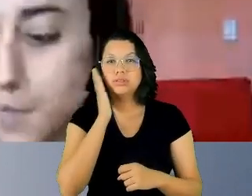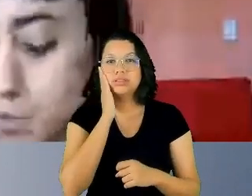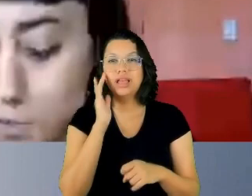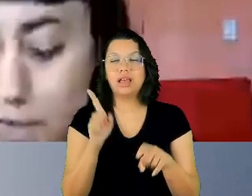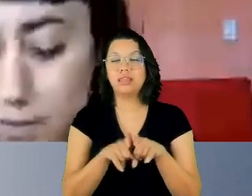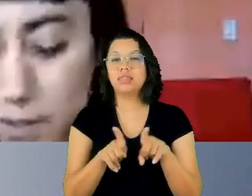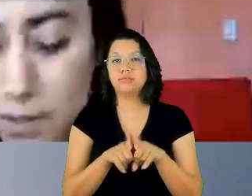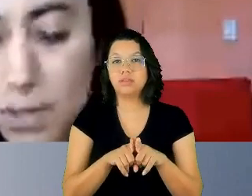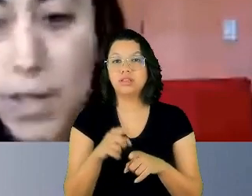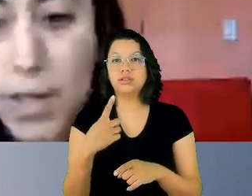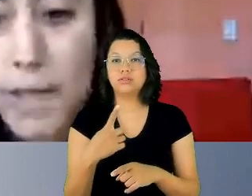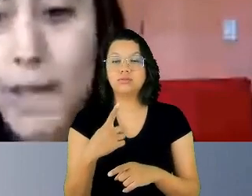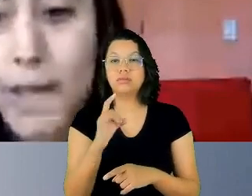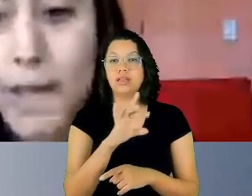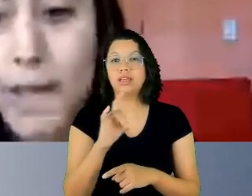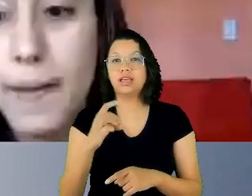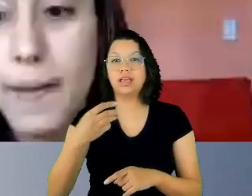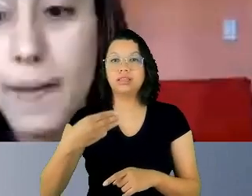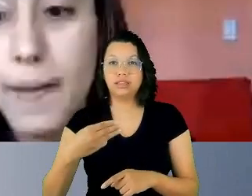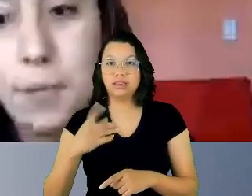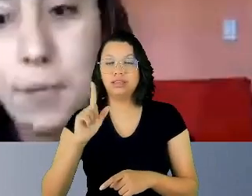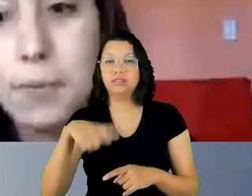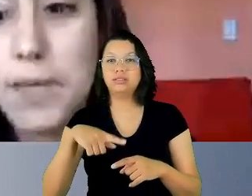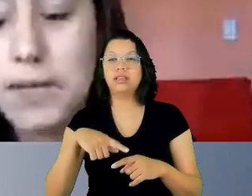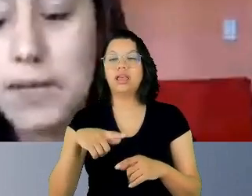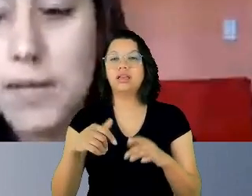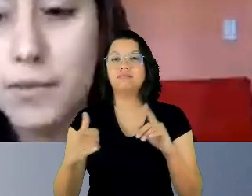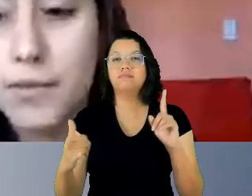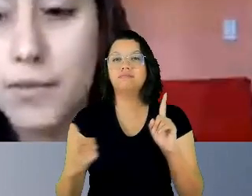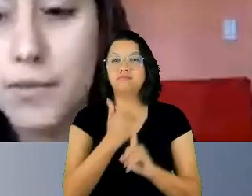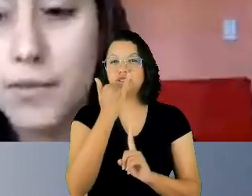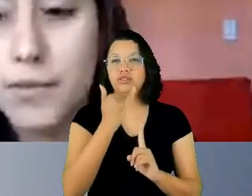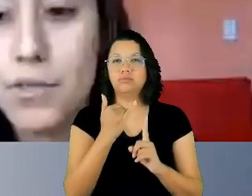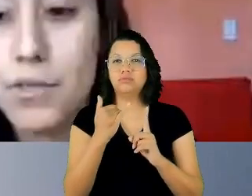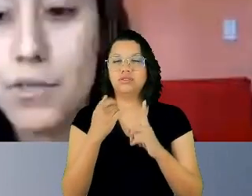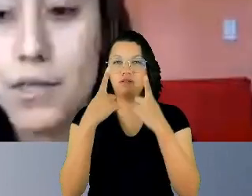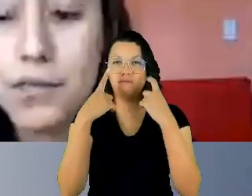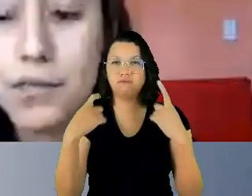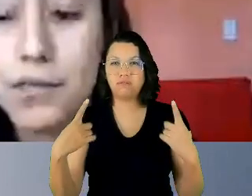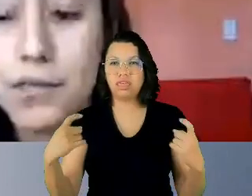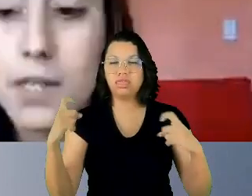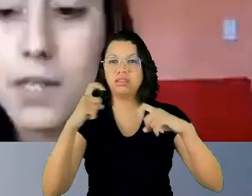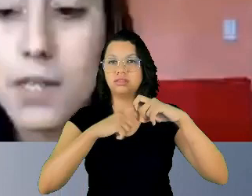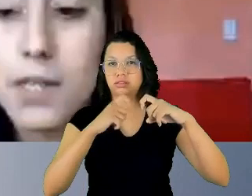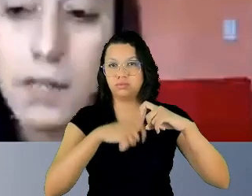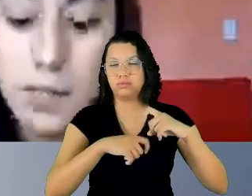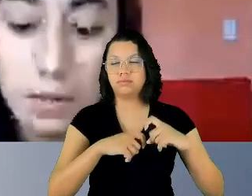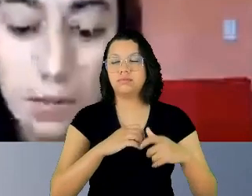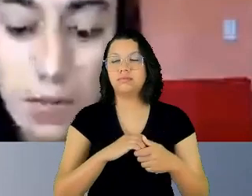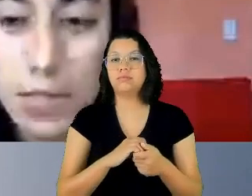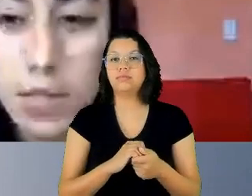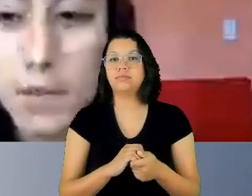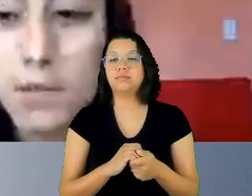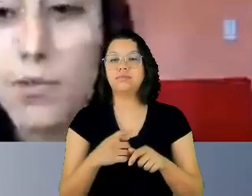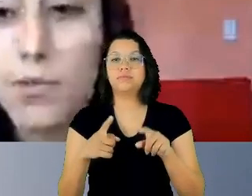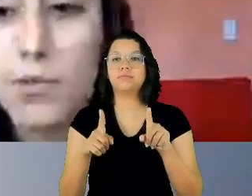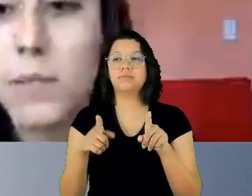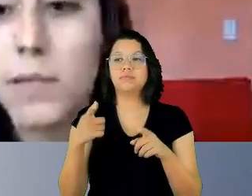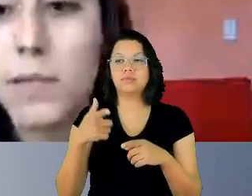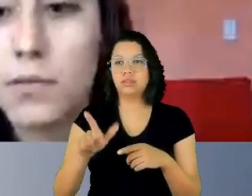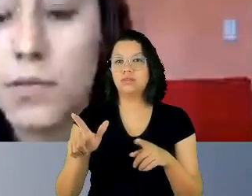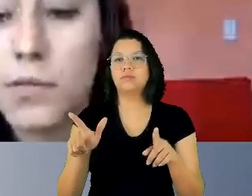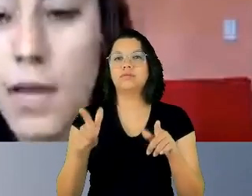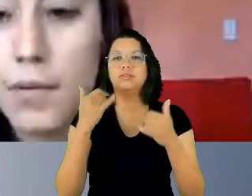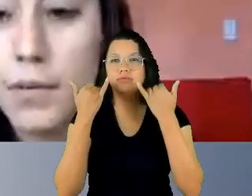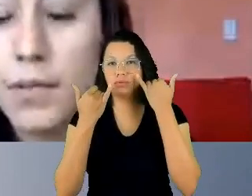violência sexual, sem contar os dados e os crimes que têm acontecido durante esse período de